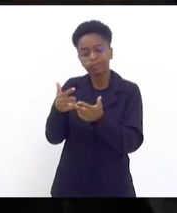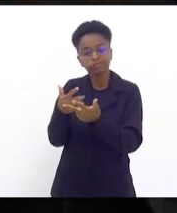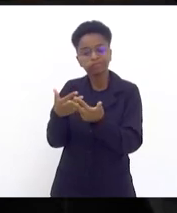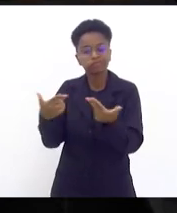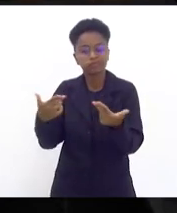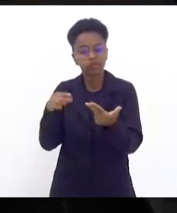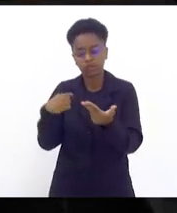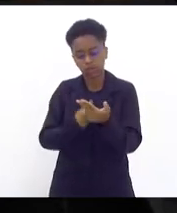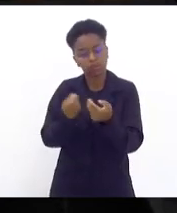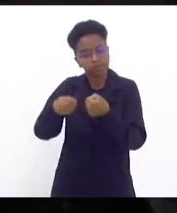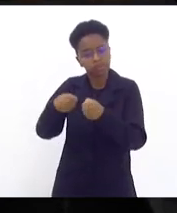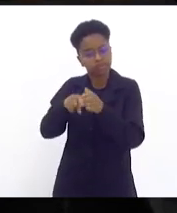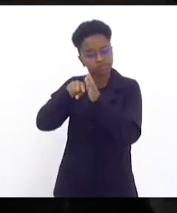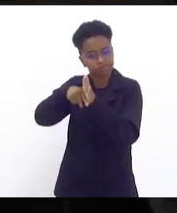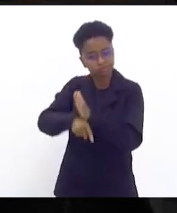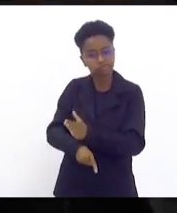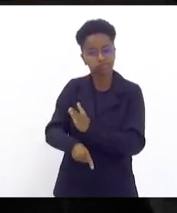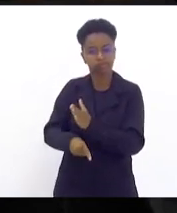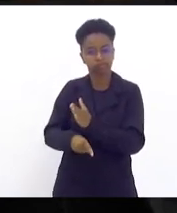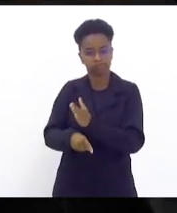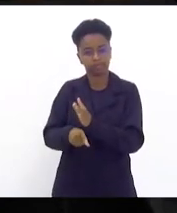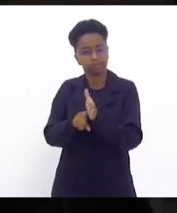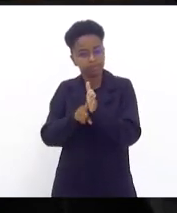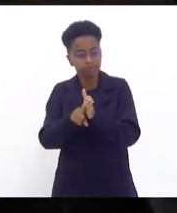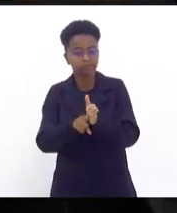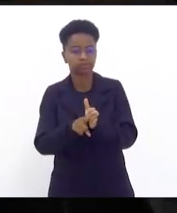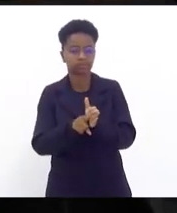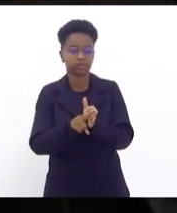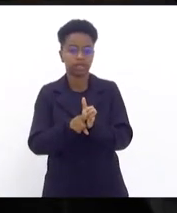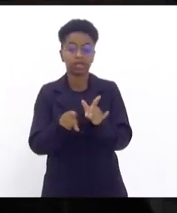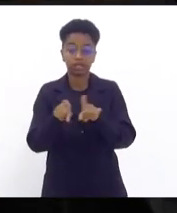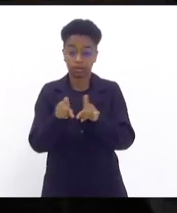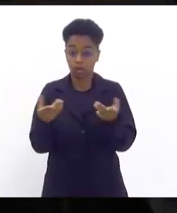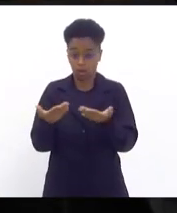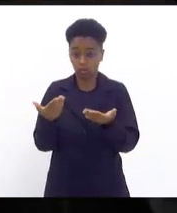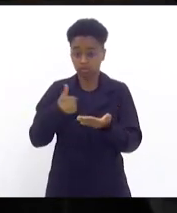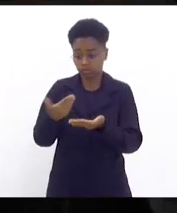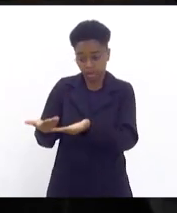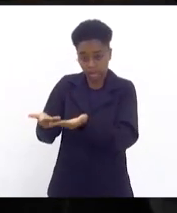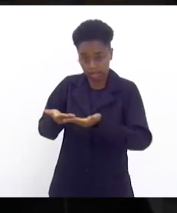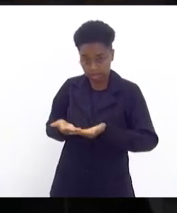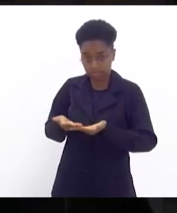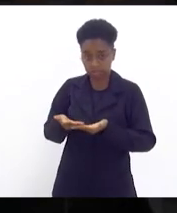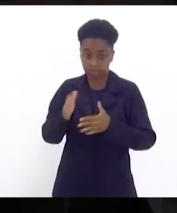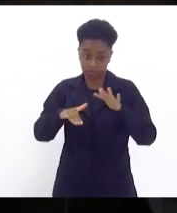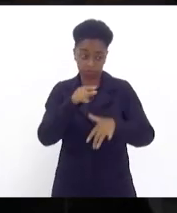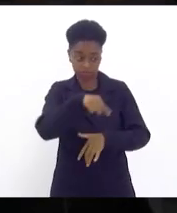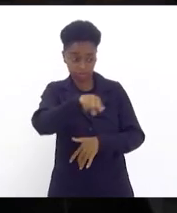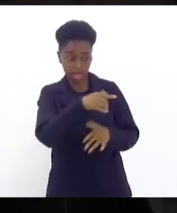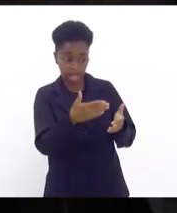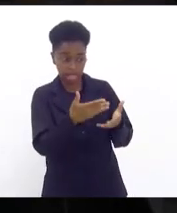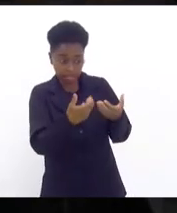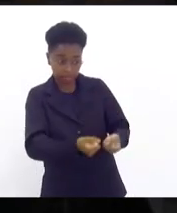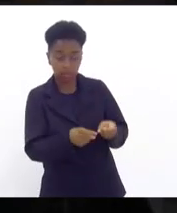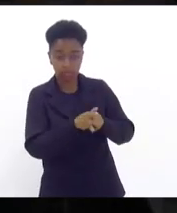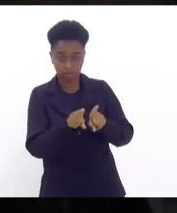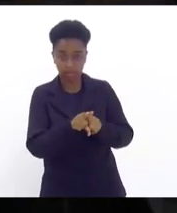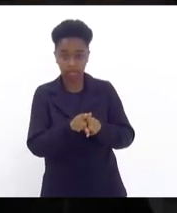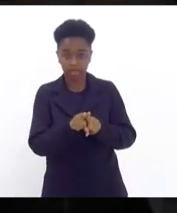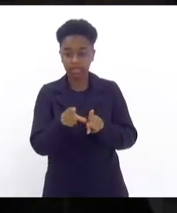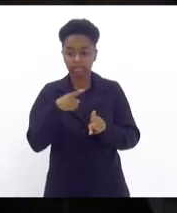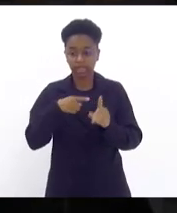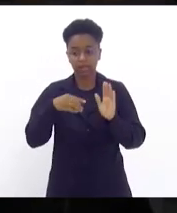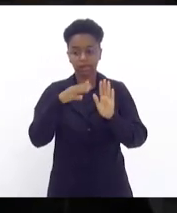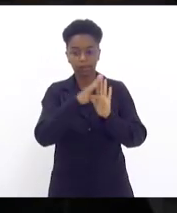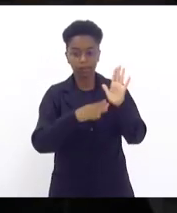aprofundamento. e recebi hoje, a senhora deve ter recebido, o mapa de riscos na gestão